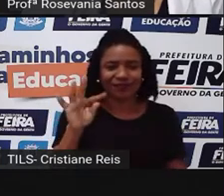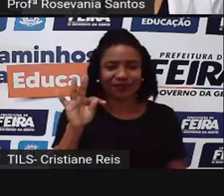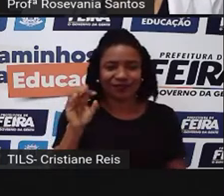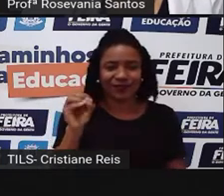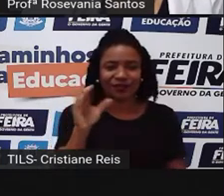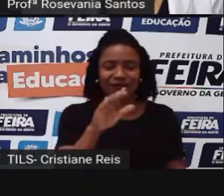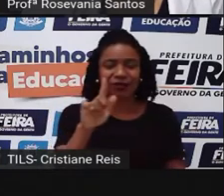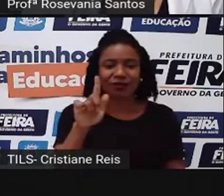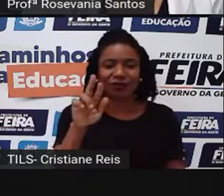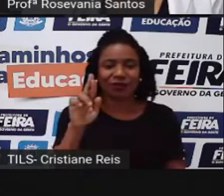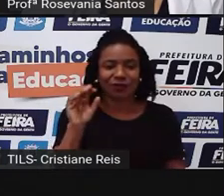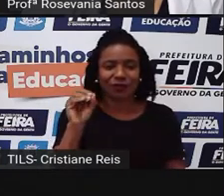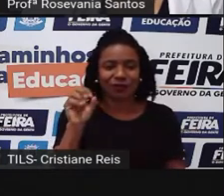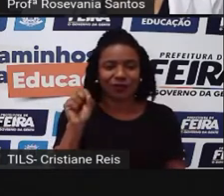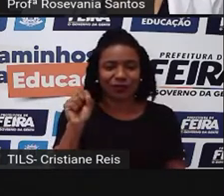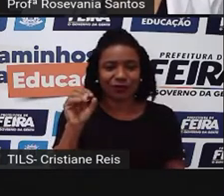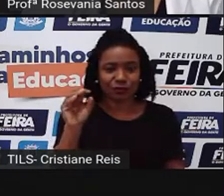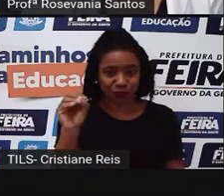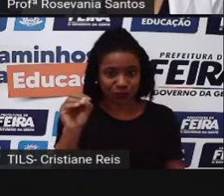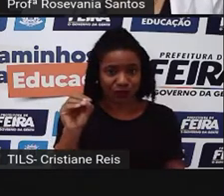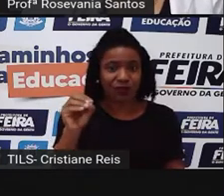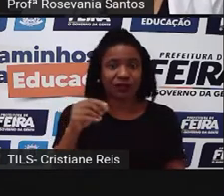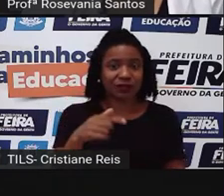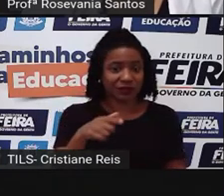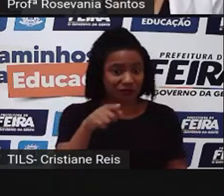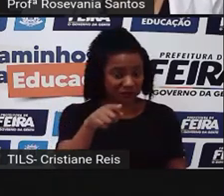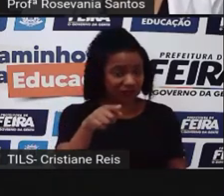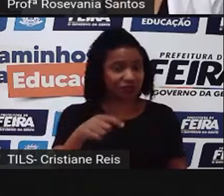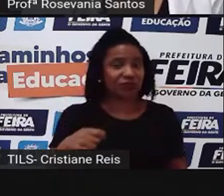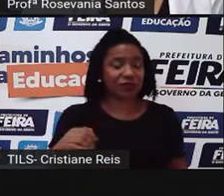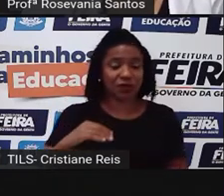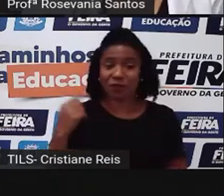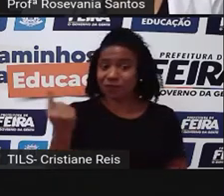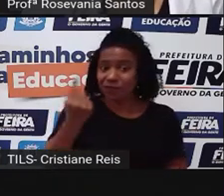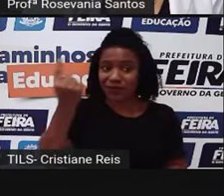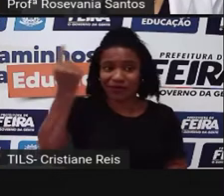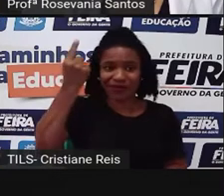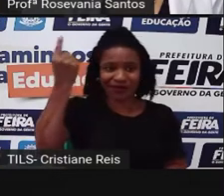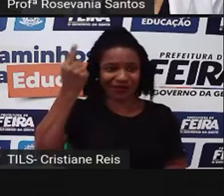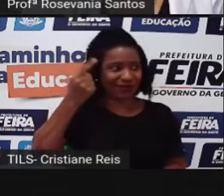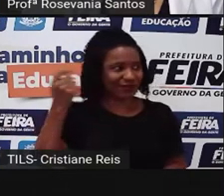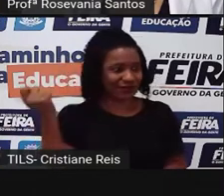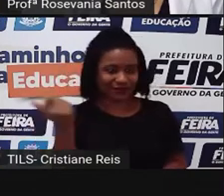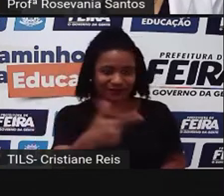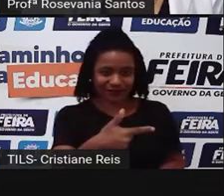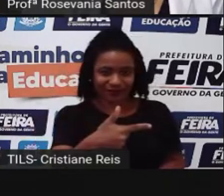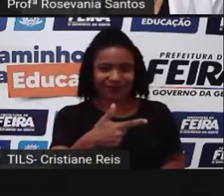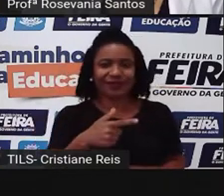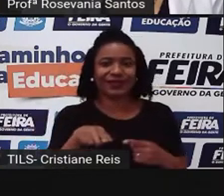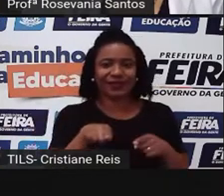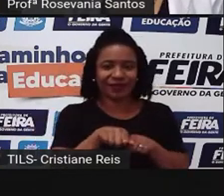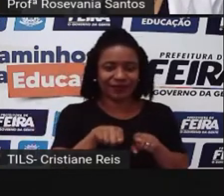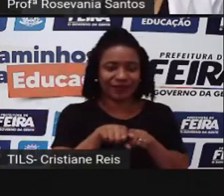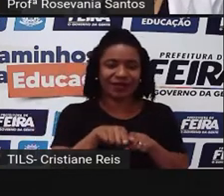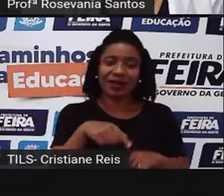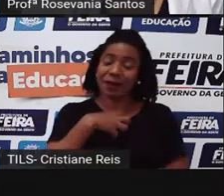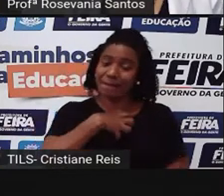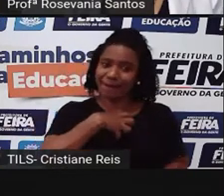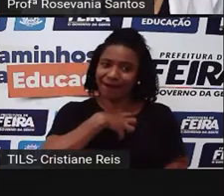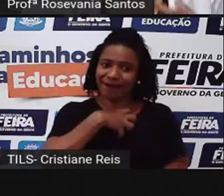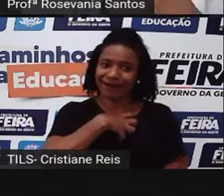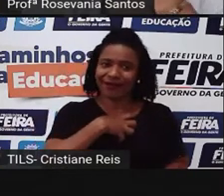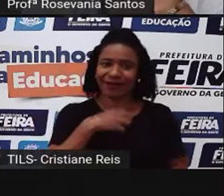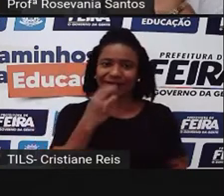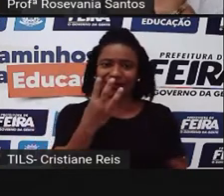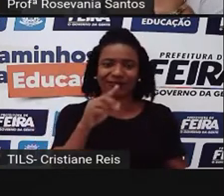Então, ele lidera essa participação no total da produção de alimentos. A gente tem aqui a Bahia, né? Com 3,4, então